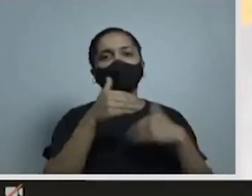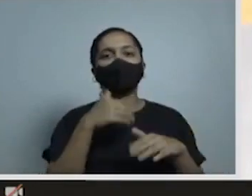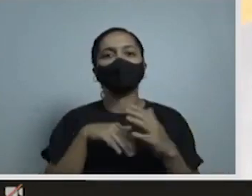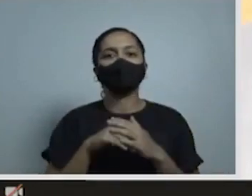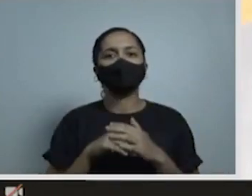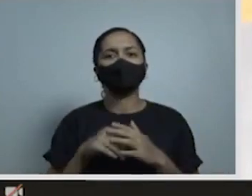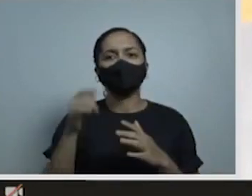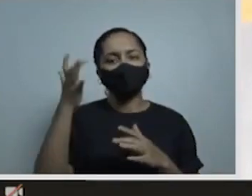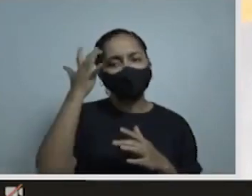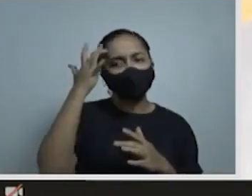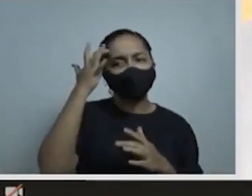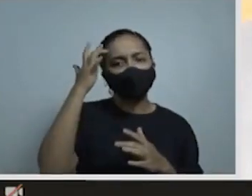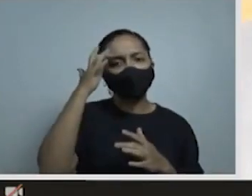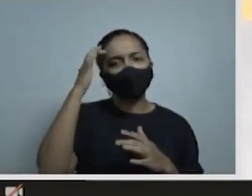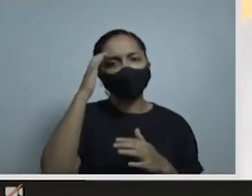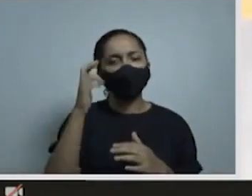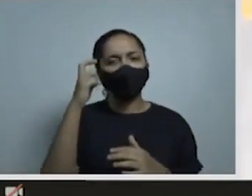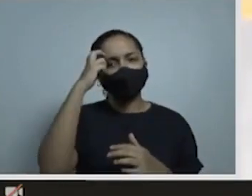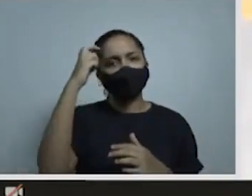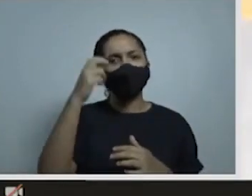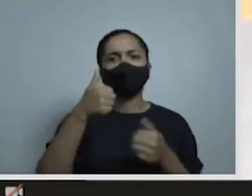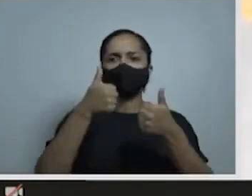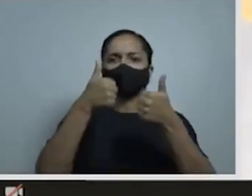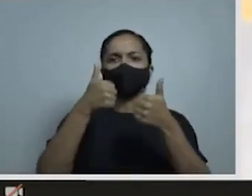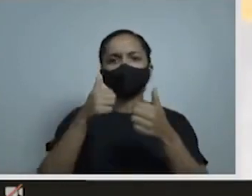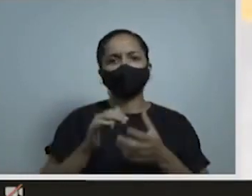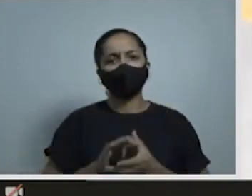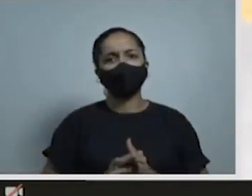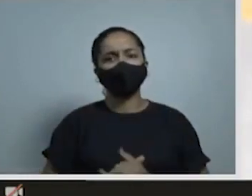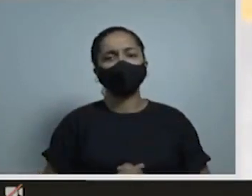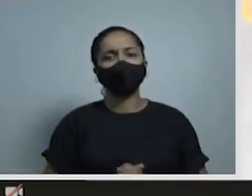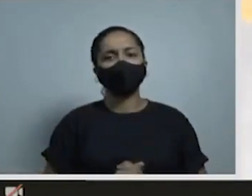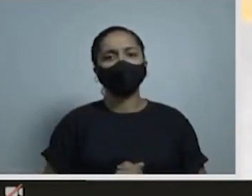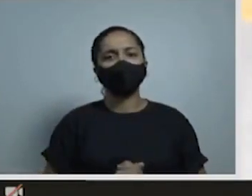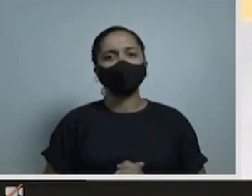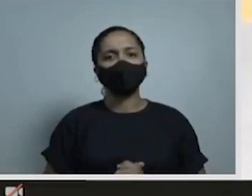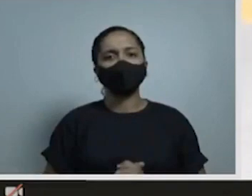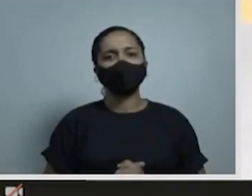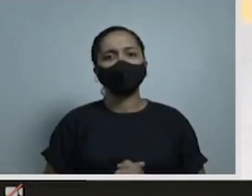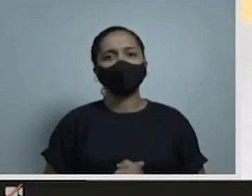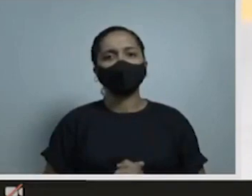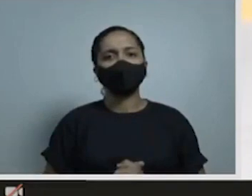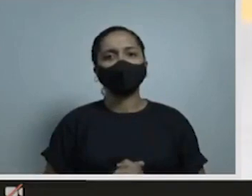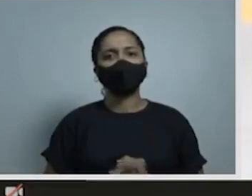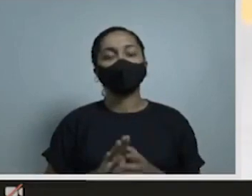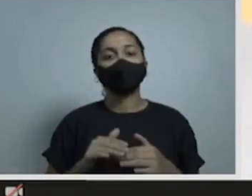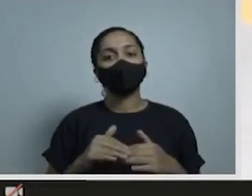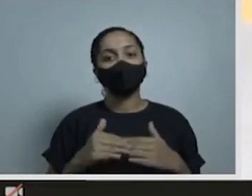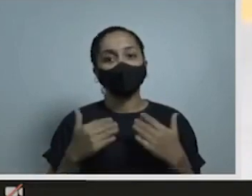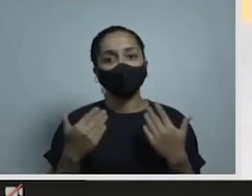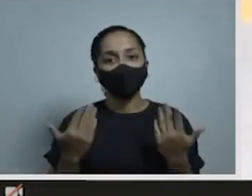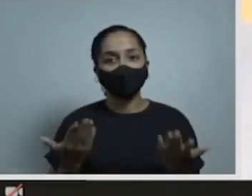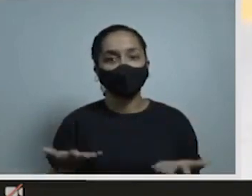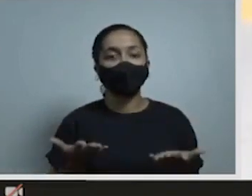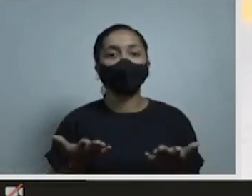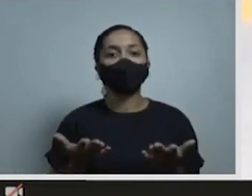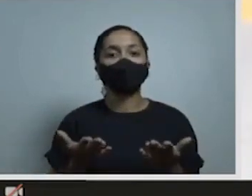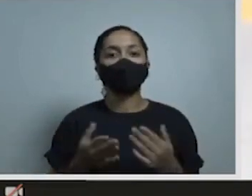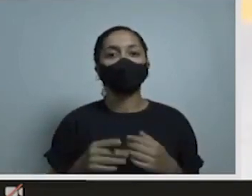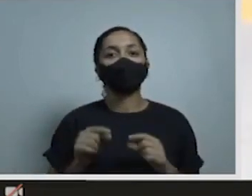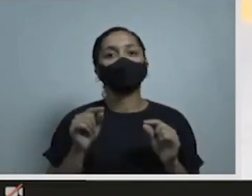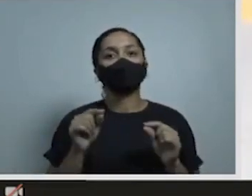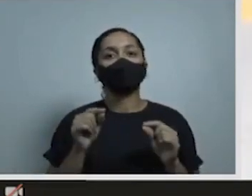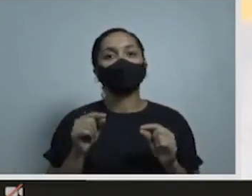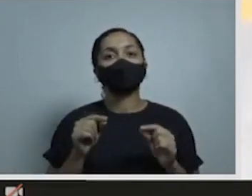Então, não cansamos de colocar desta forma, não haverá solução de continuidade do trabalho do